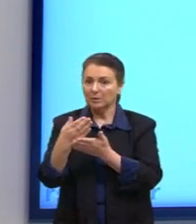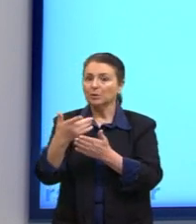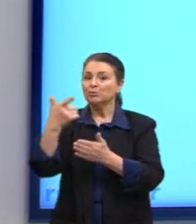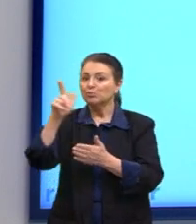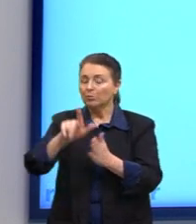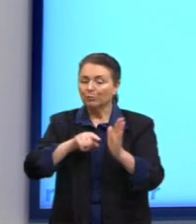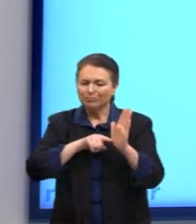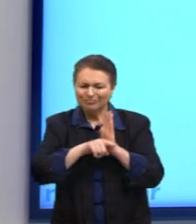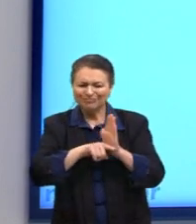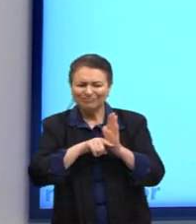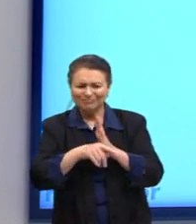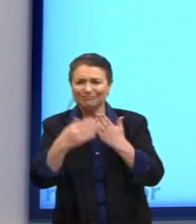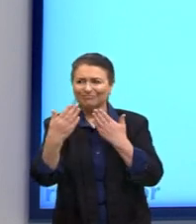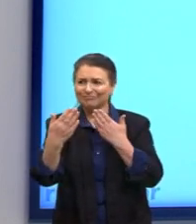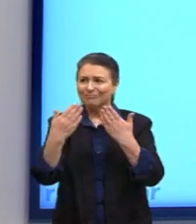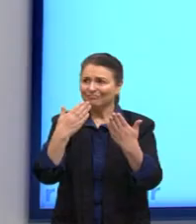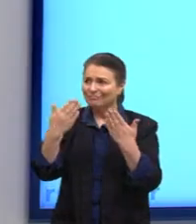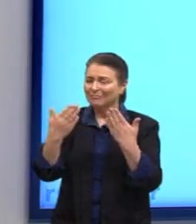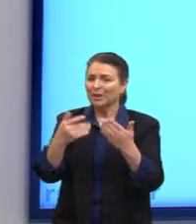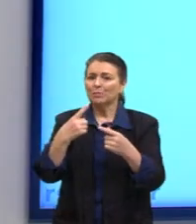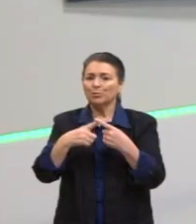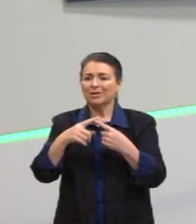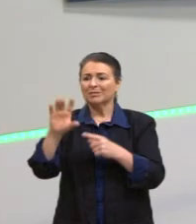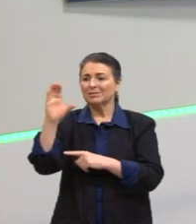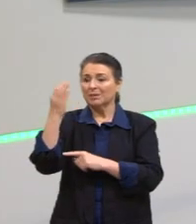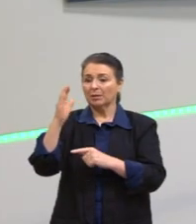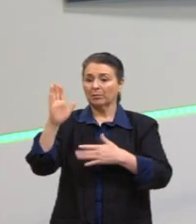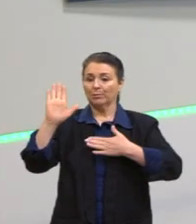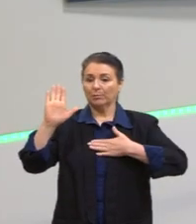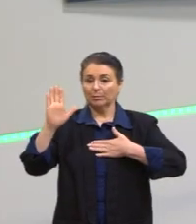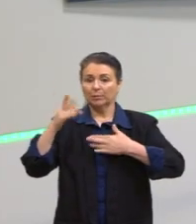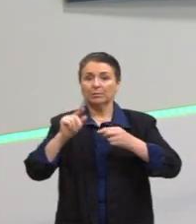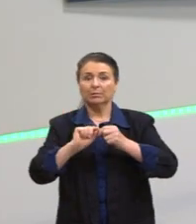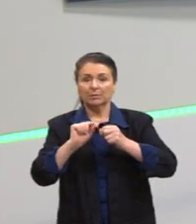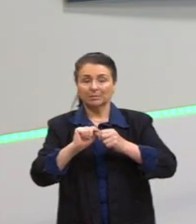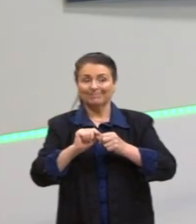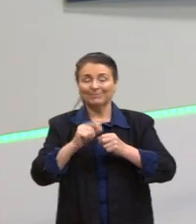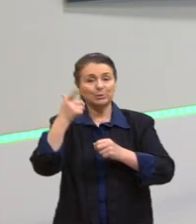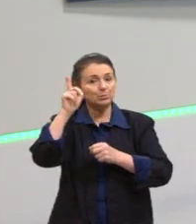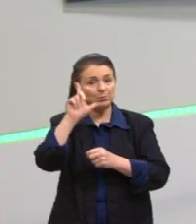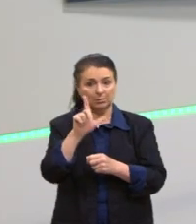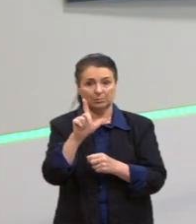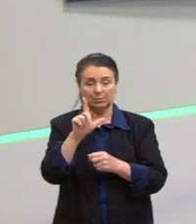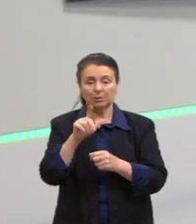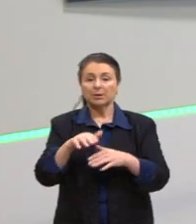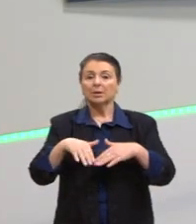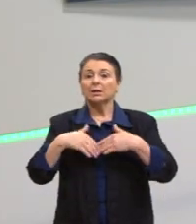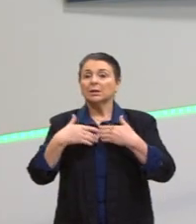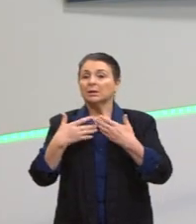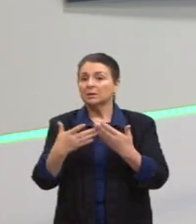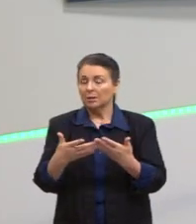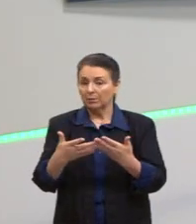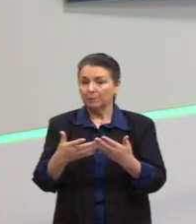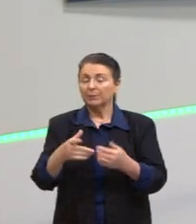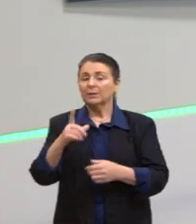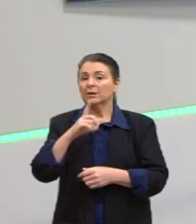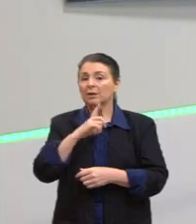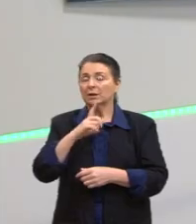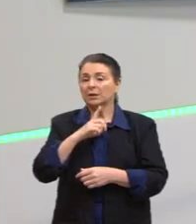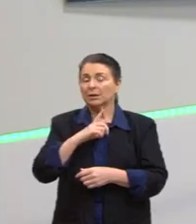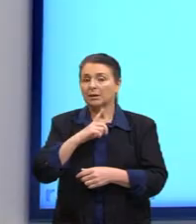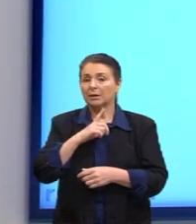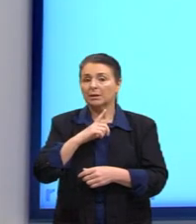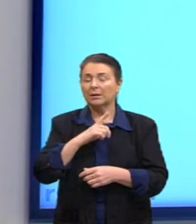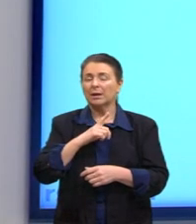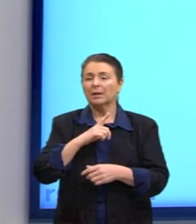tudo aquilo que a ciência prometeu se realizou ou se realizou como prometido pela ciência. Por exemplo, nós temos a questão